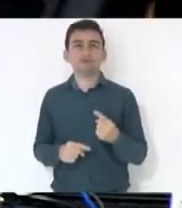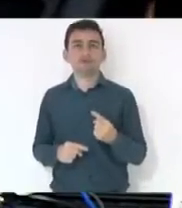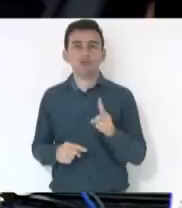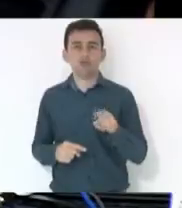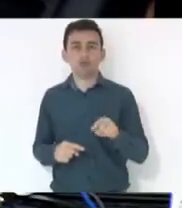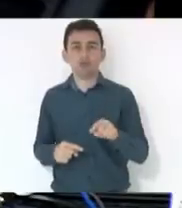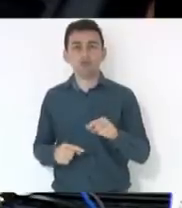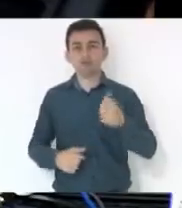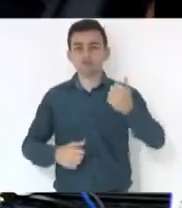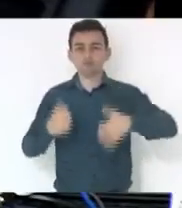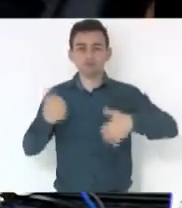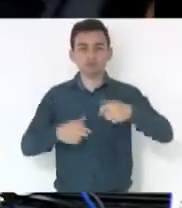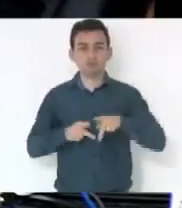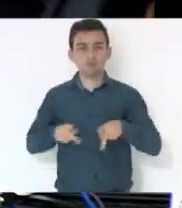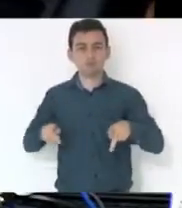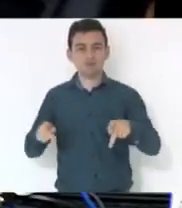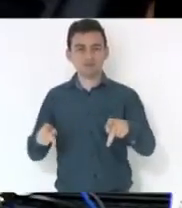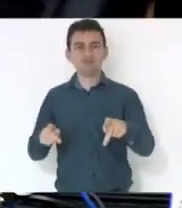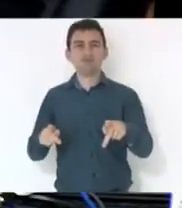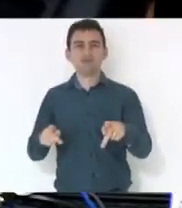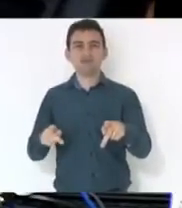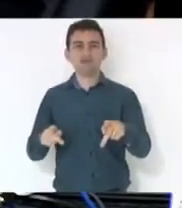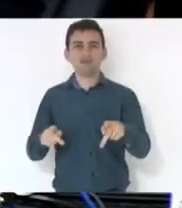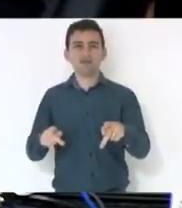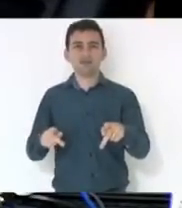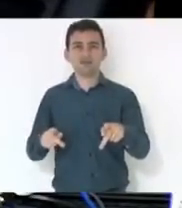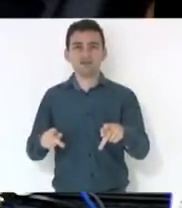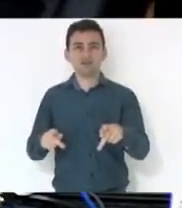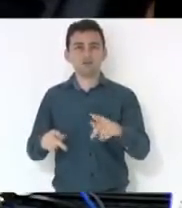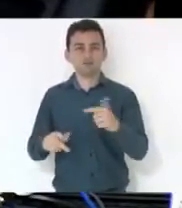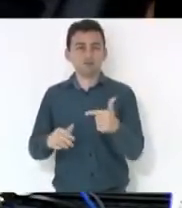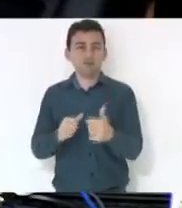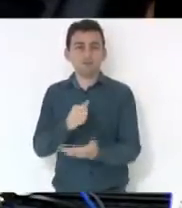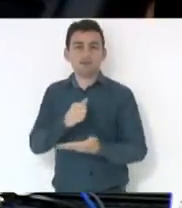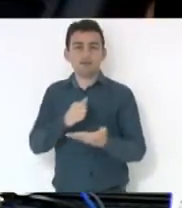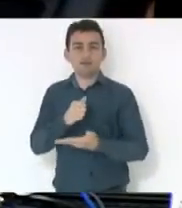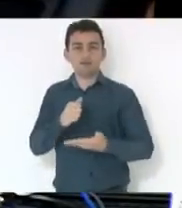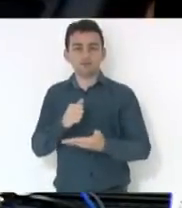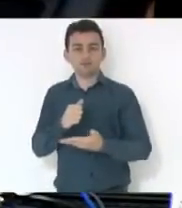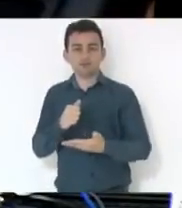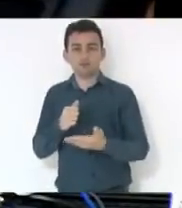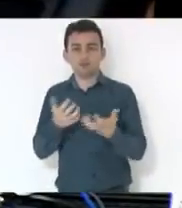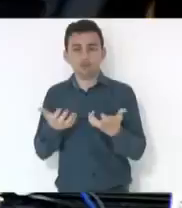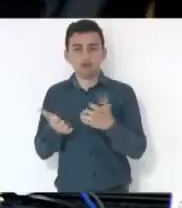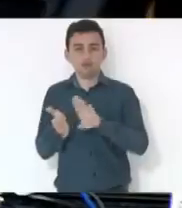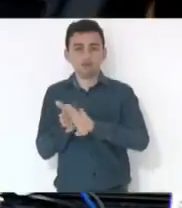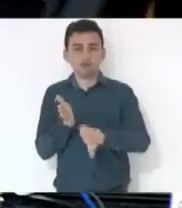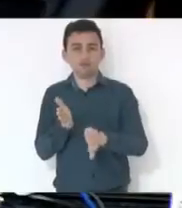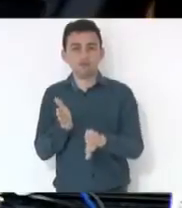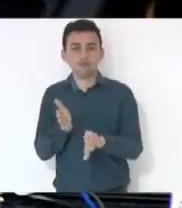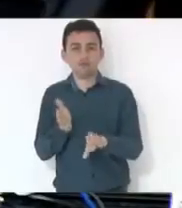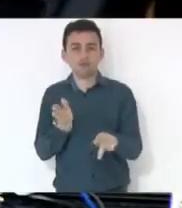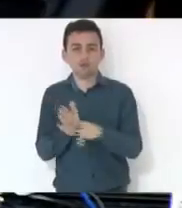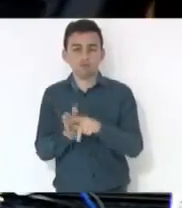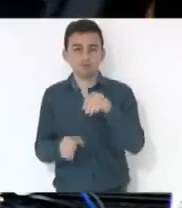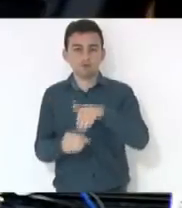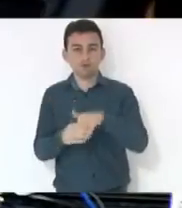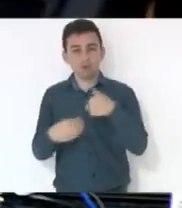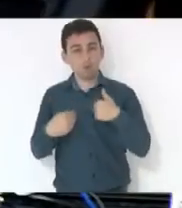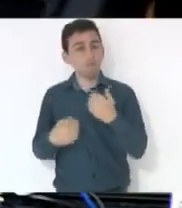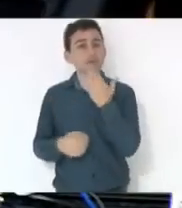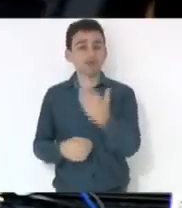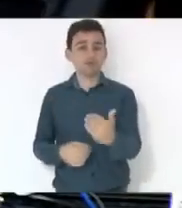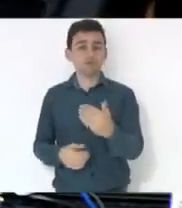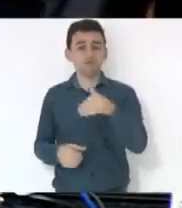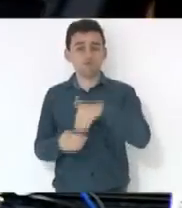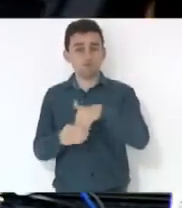Procuradoria que não carregam, obviamente, sustentação para que possa derrubar e demovê-lo deste voto. Eu peço o voto 2 para